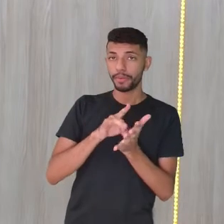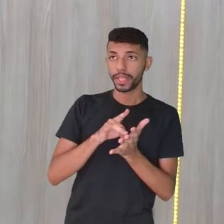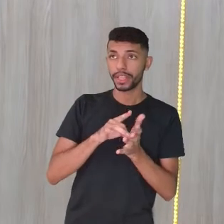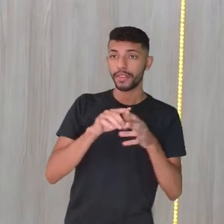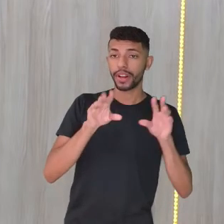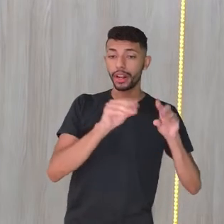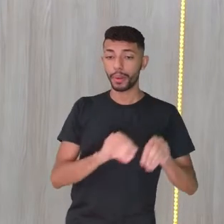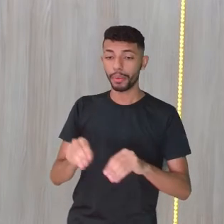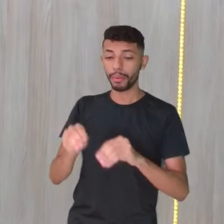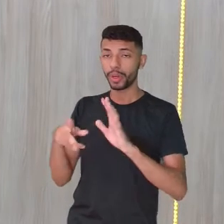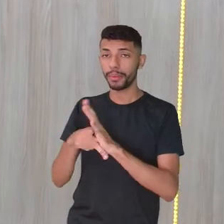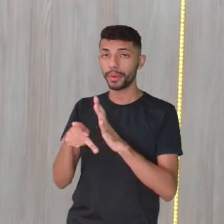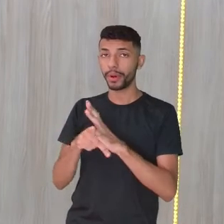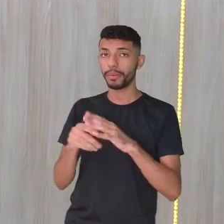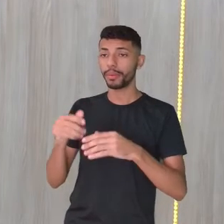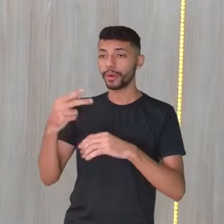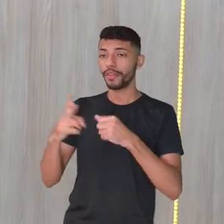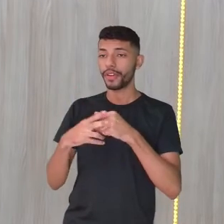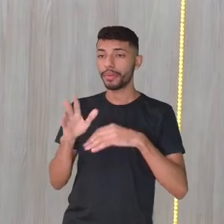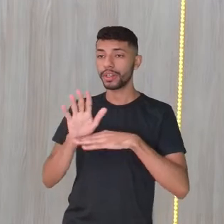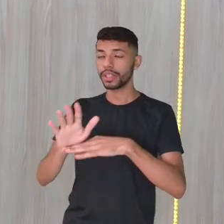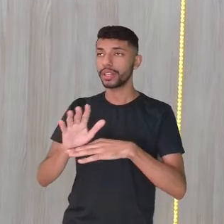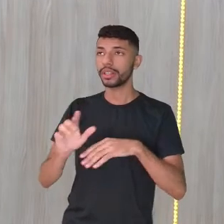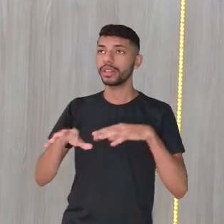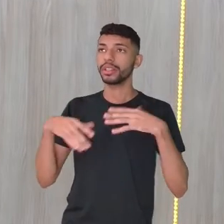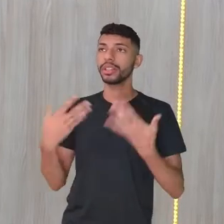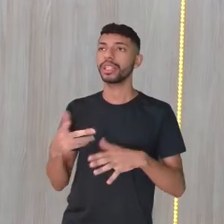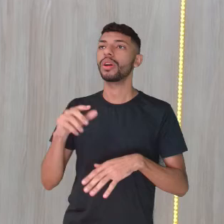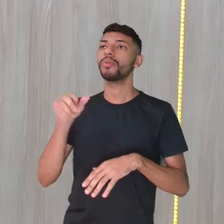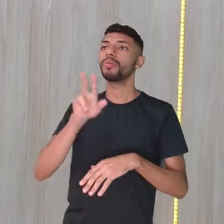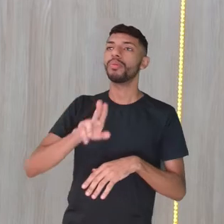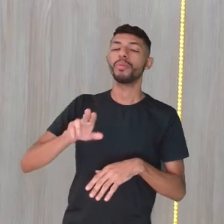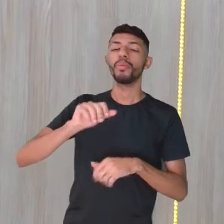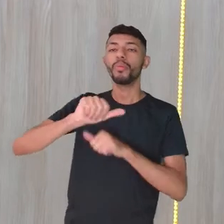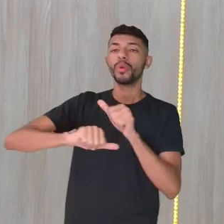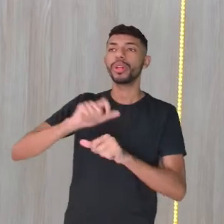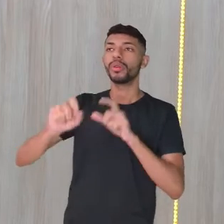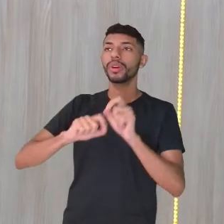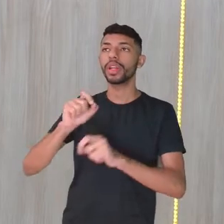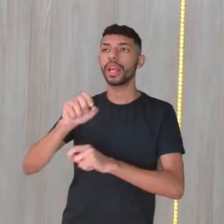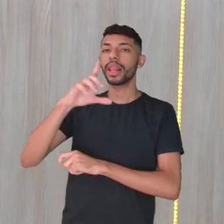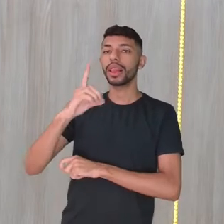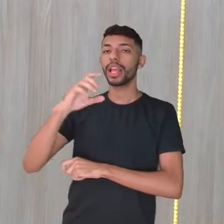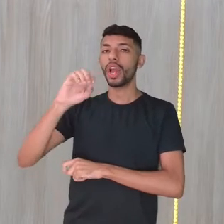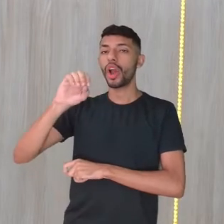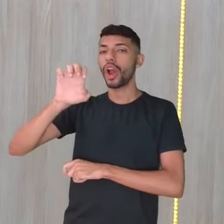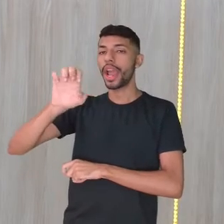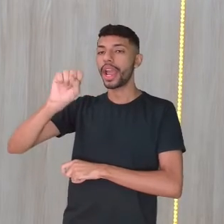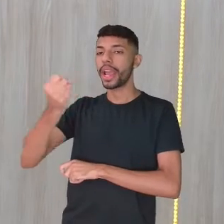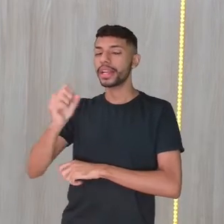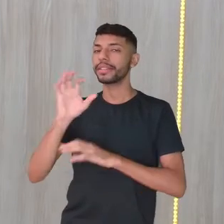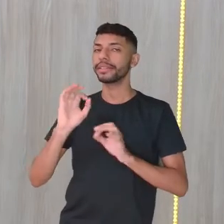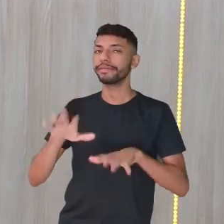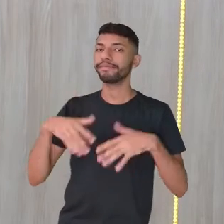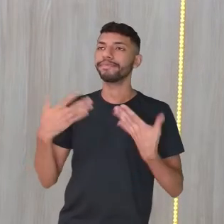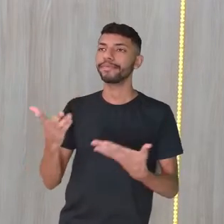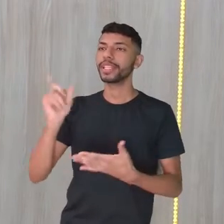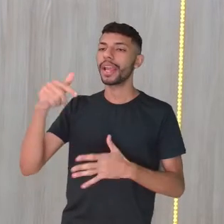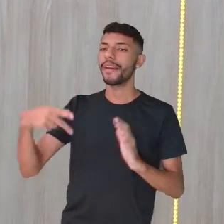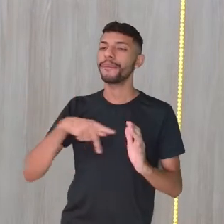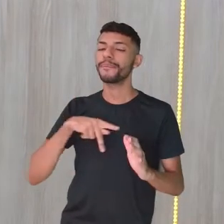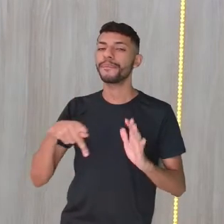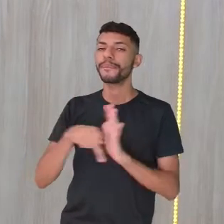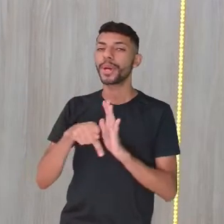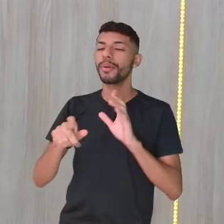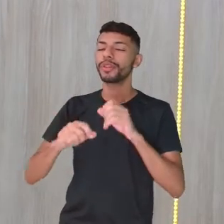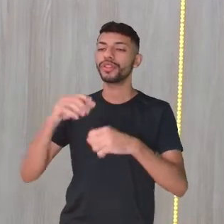o auxiliar, ficando, em vez de do, ficando das, né? D-O-E-S. Então, forma interrogativa, rola esse